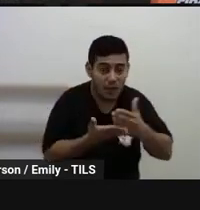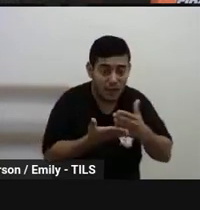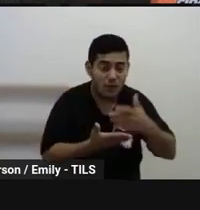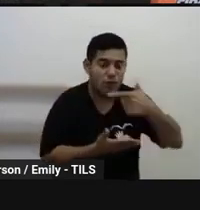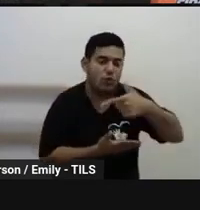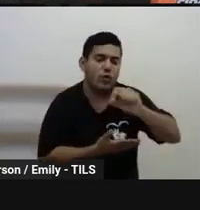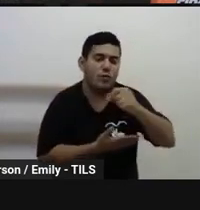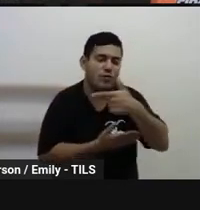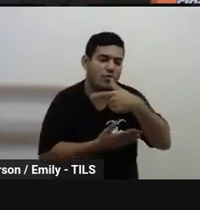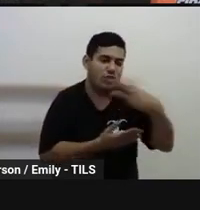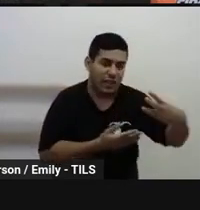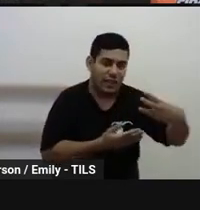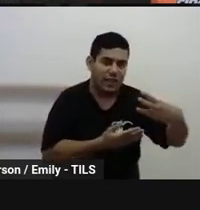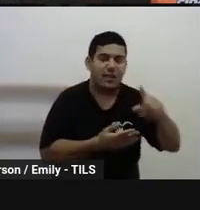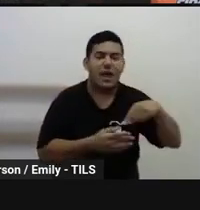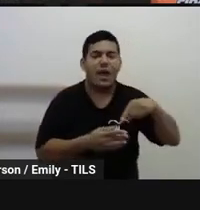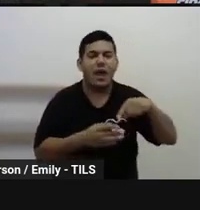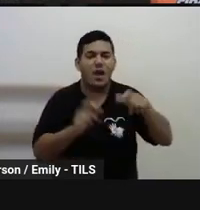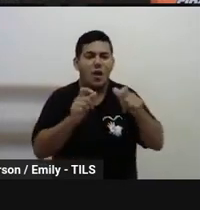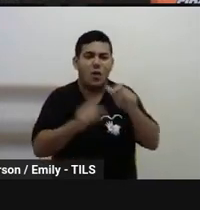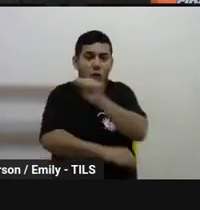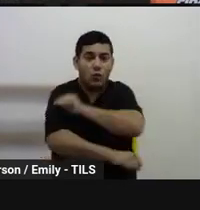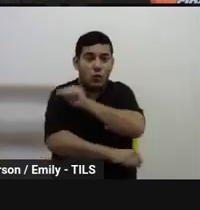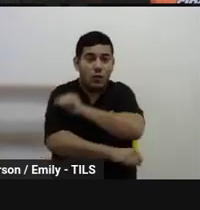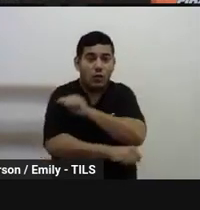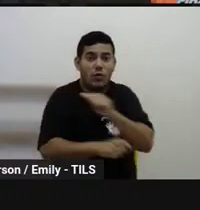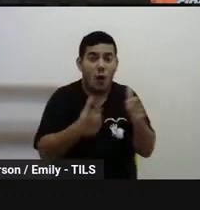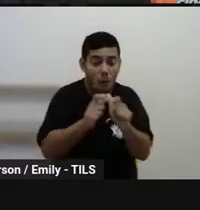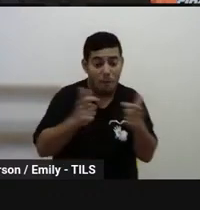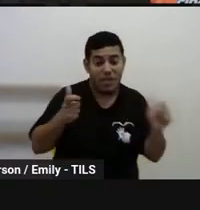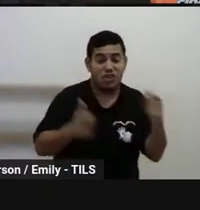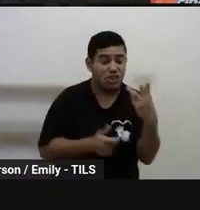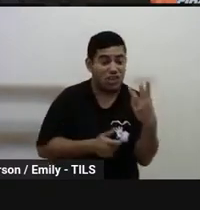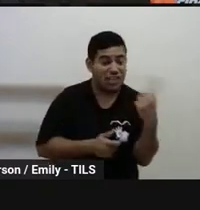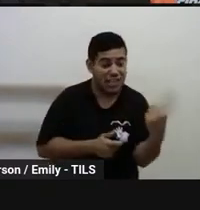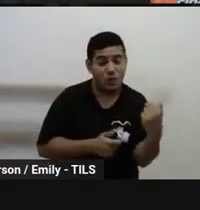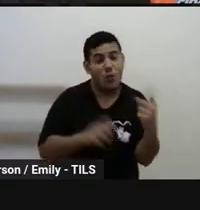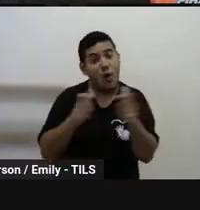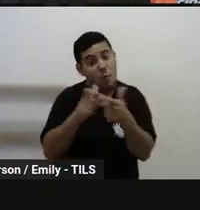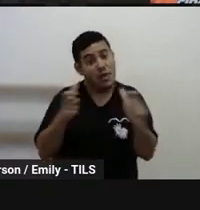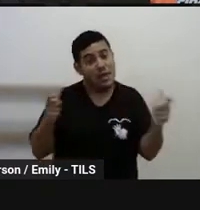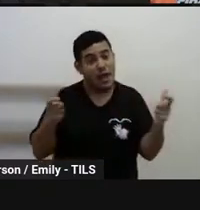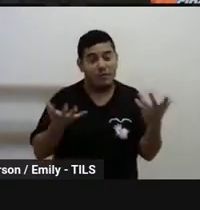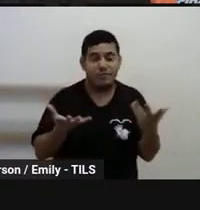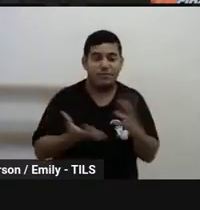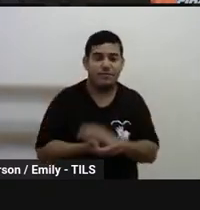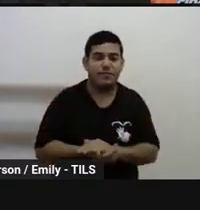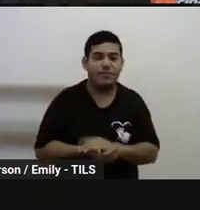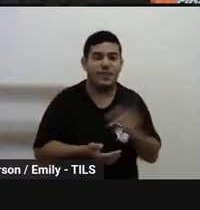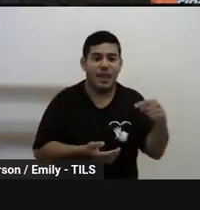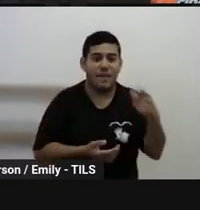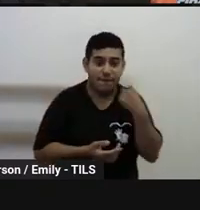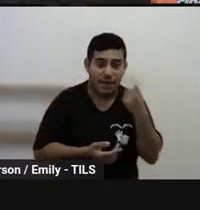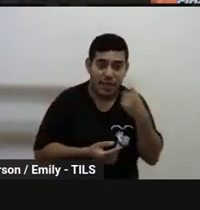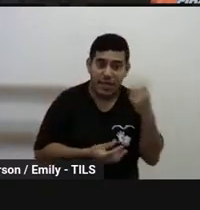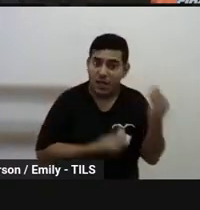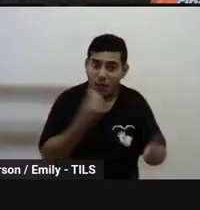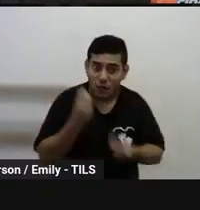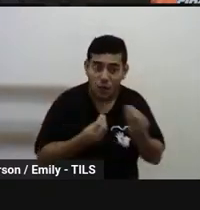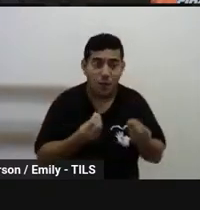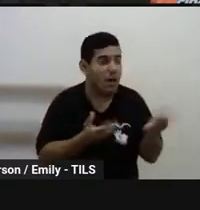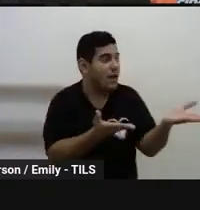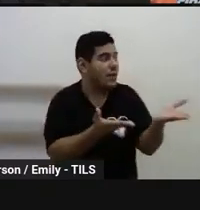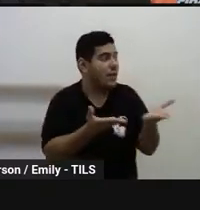2023 e pode ser que esse número, né, de 31 aumente e aí você se veja também tendo essa recepção